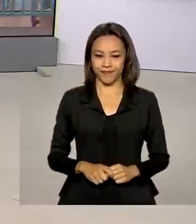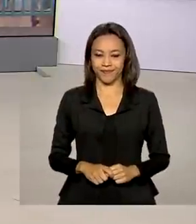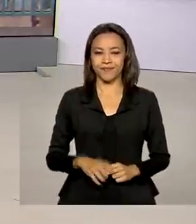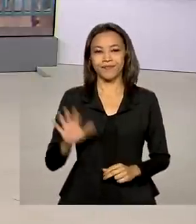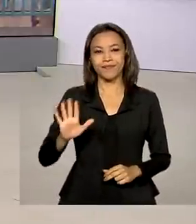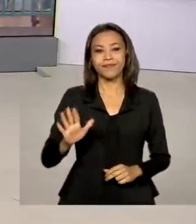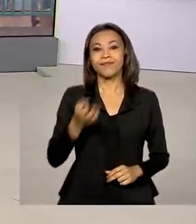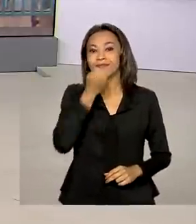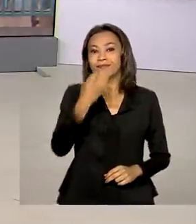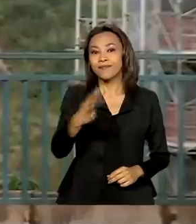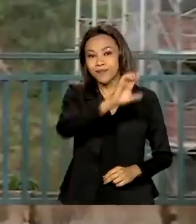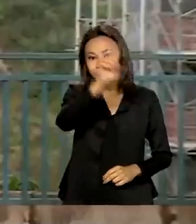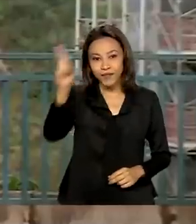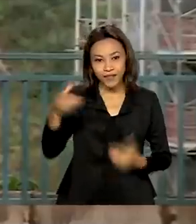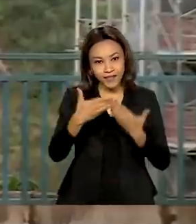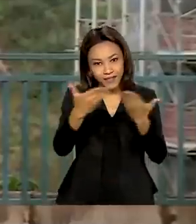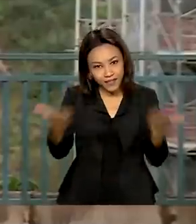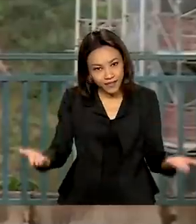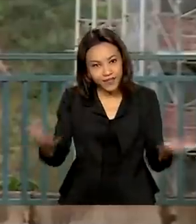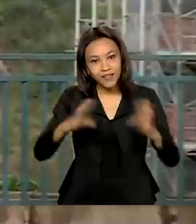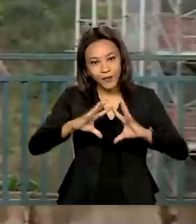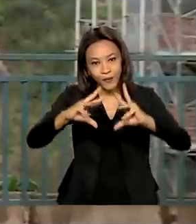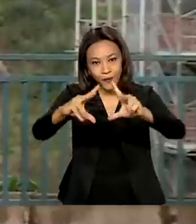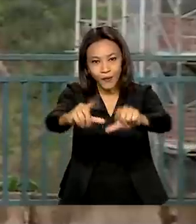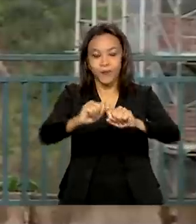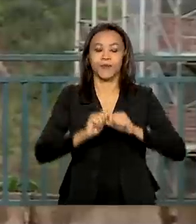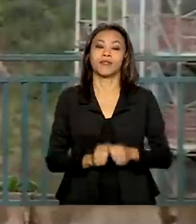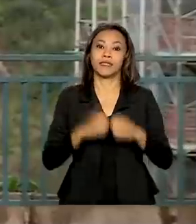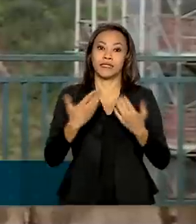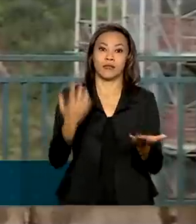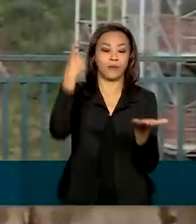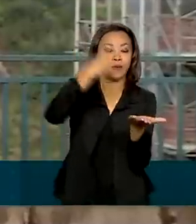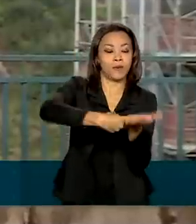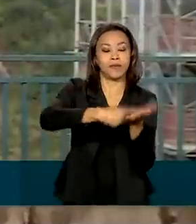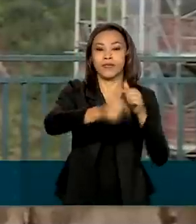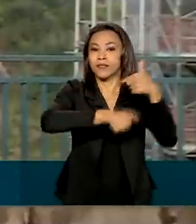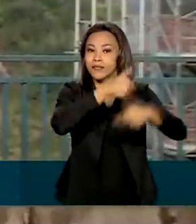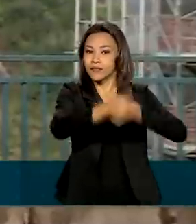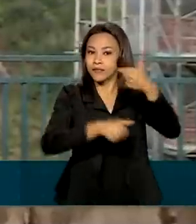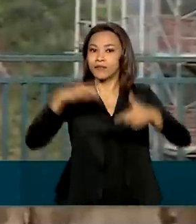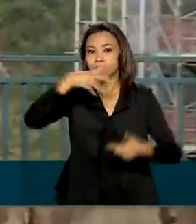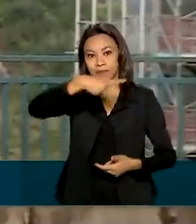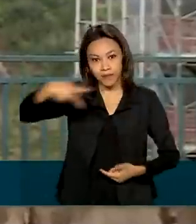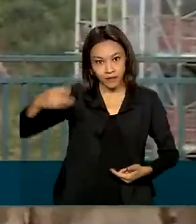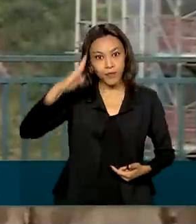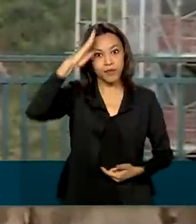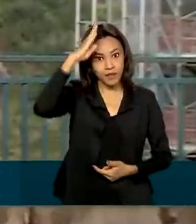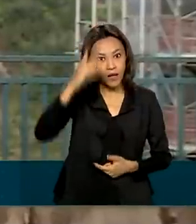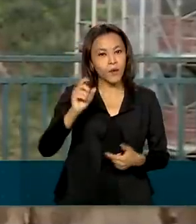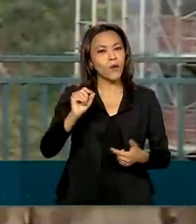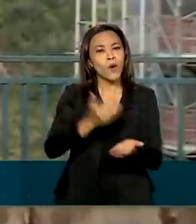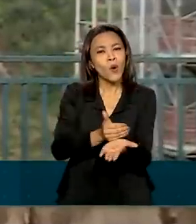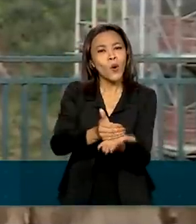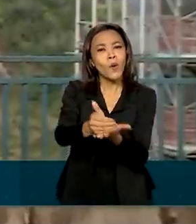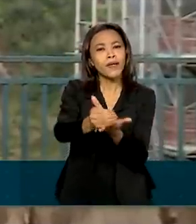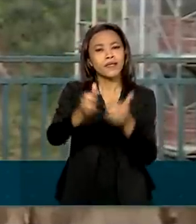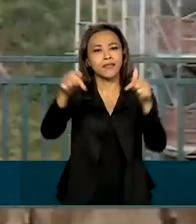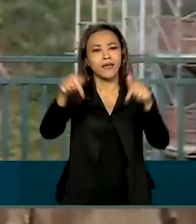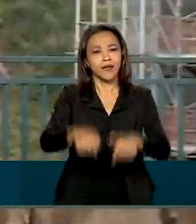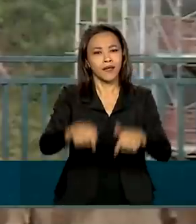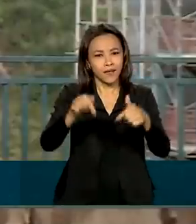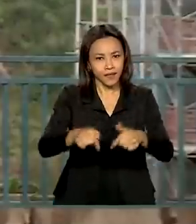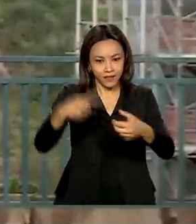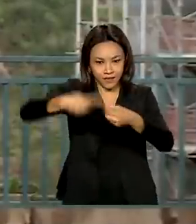Olá, Renata! Bom dia! Um bom dia a todos! Olha, a agenda do presidente Jair Bolsonaro está prevista para começar aqui em Foz do